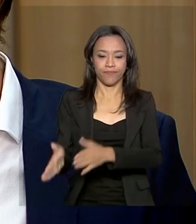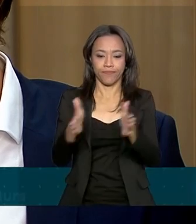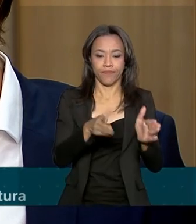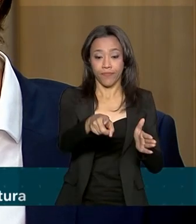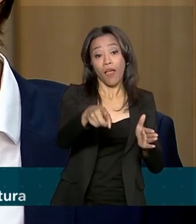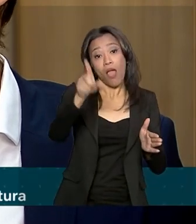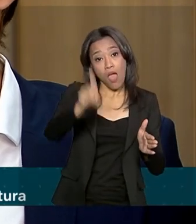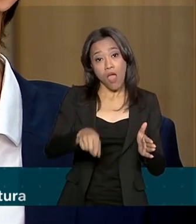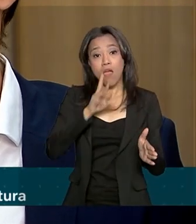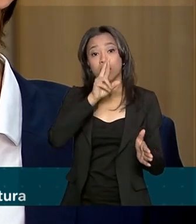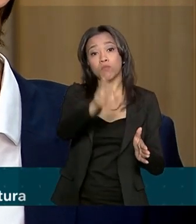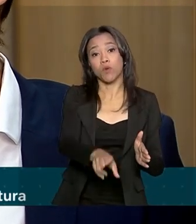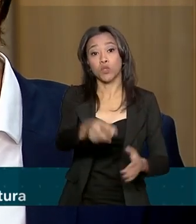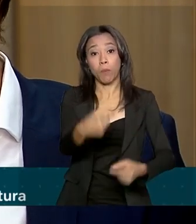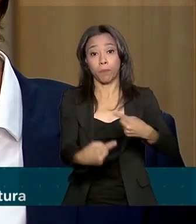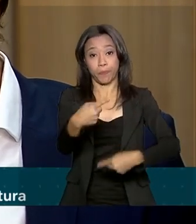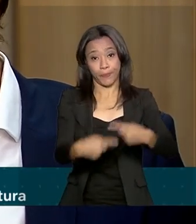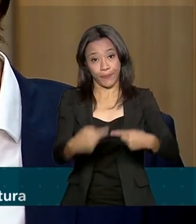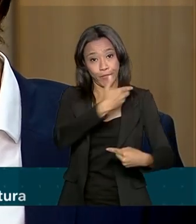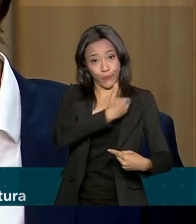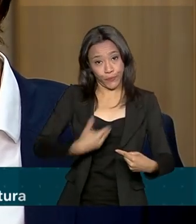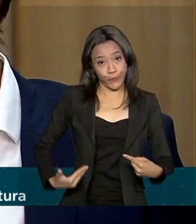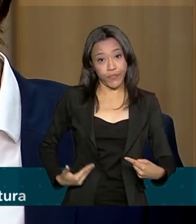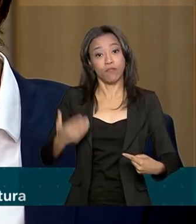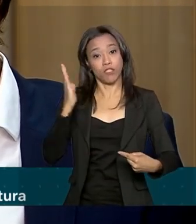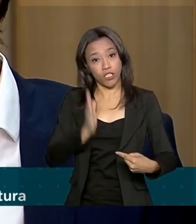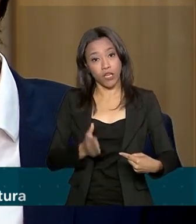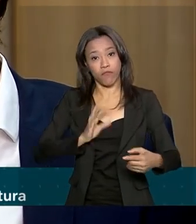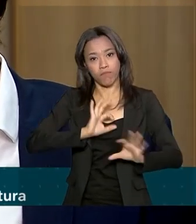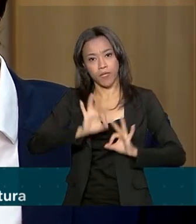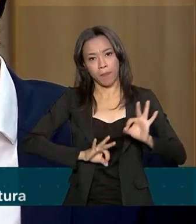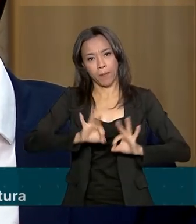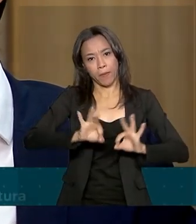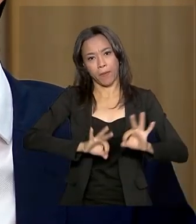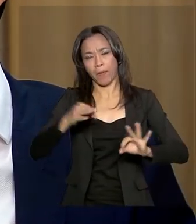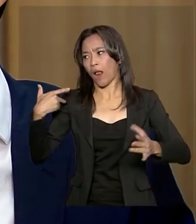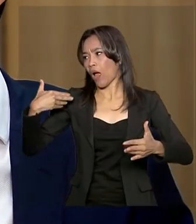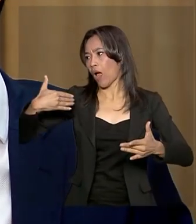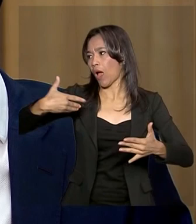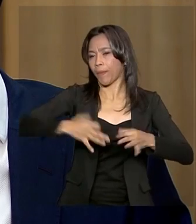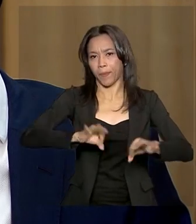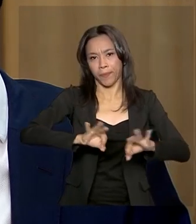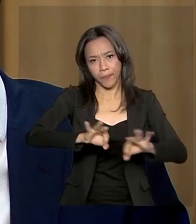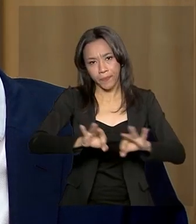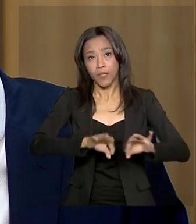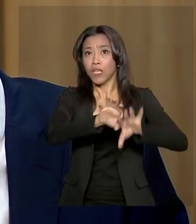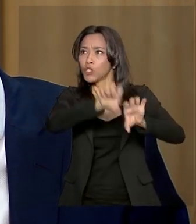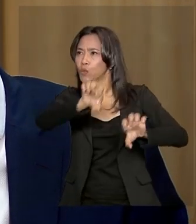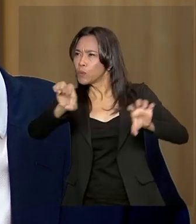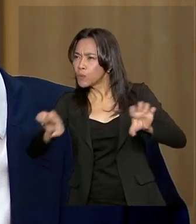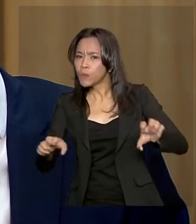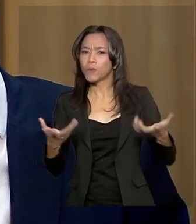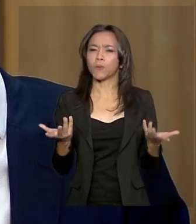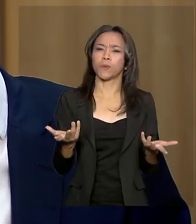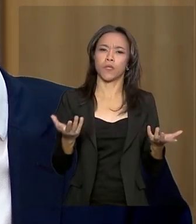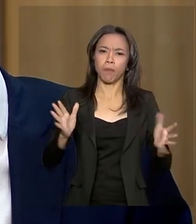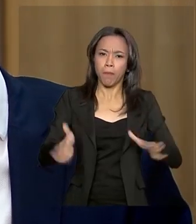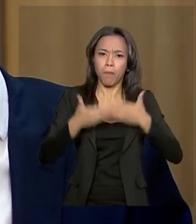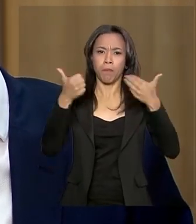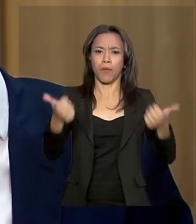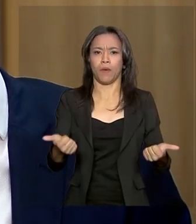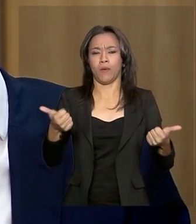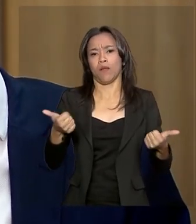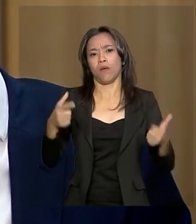política pública que vem sendo adotada ao longo dos últimos anos, tanto na parte de infraestrutura, de investimentos para melhorar a